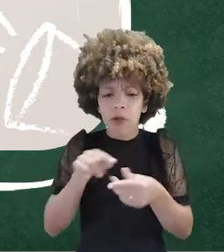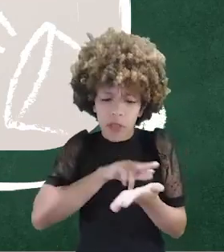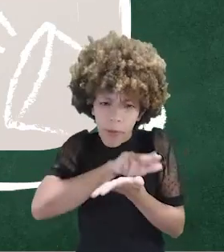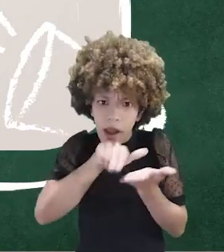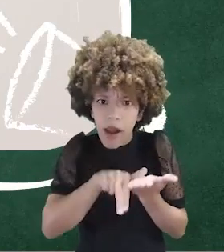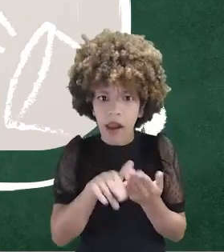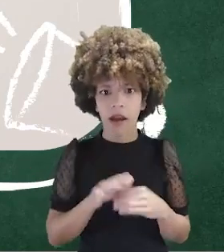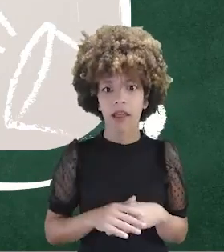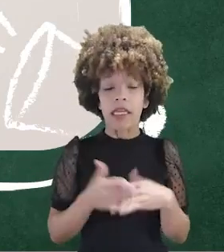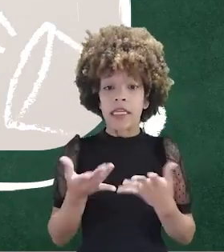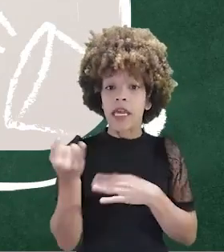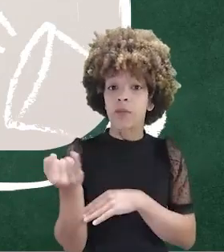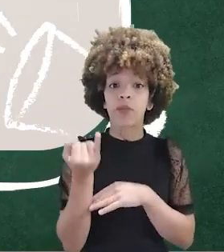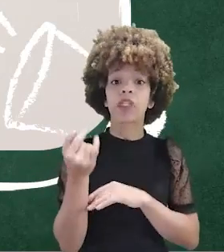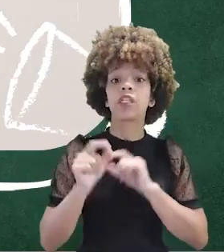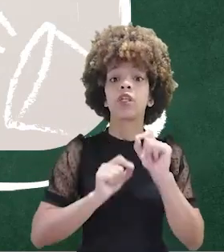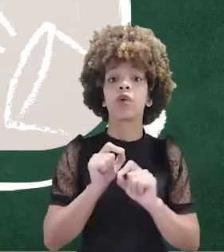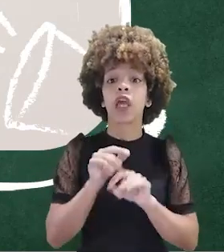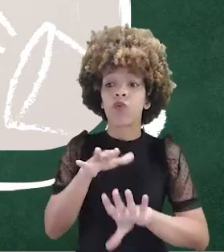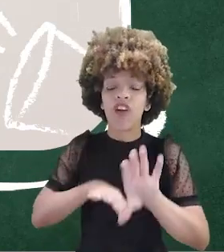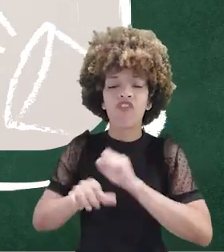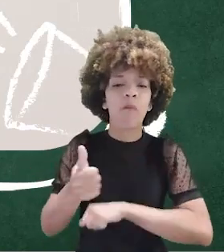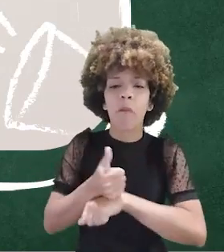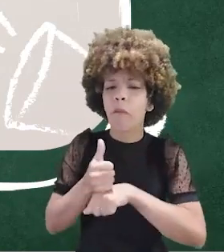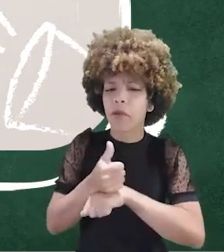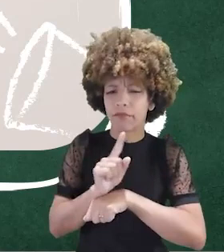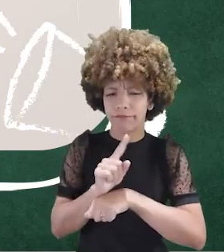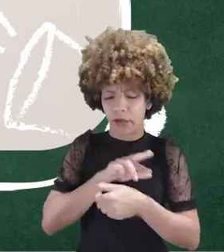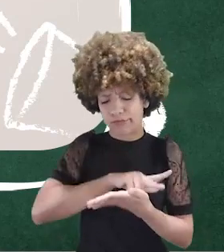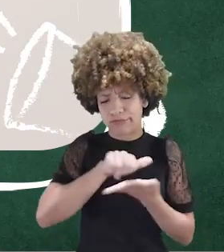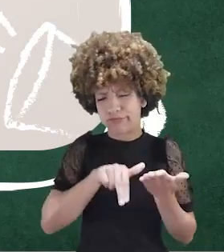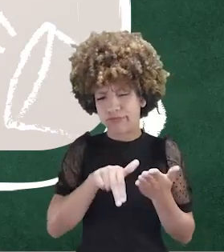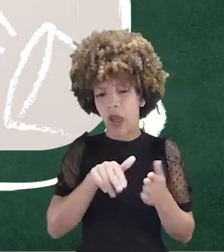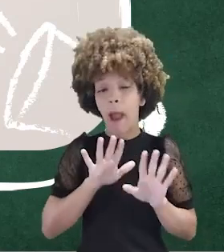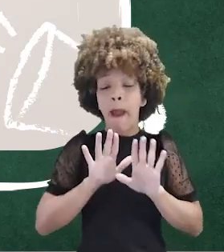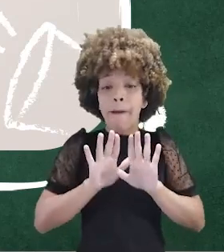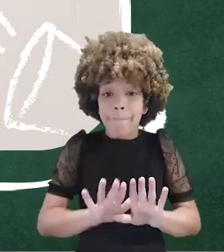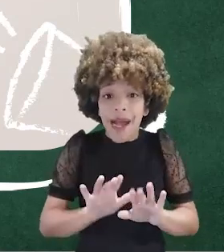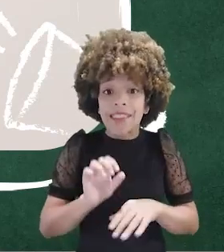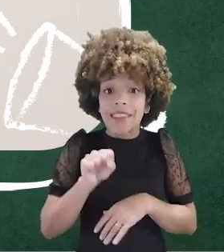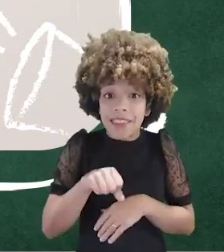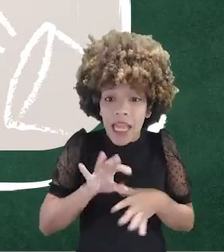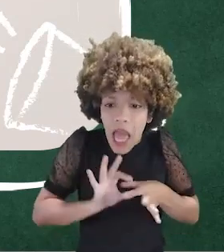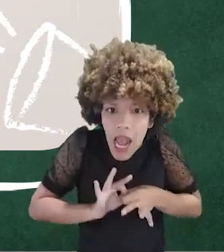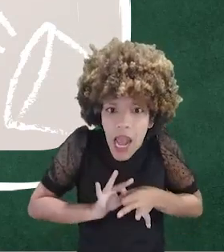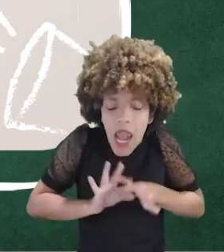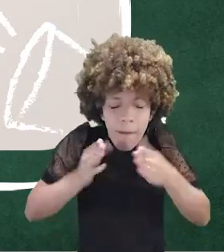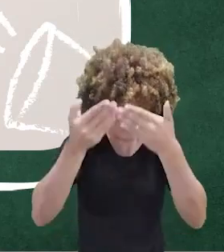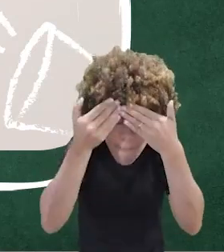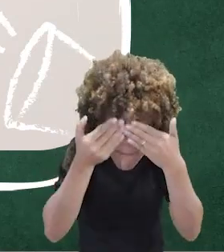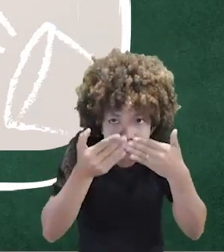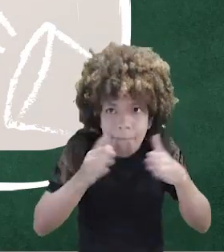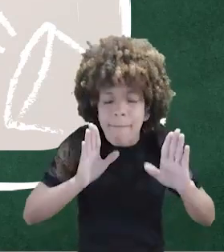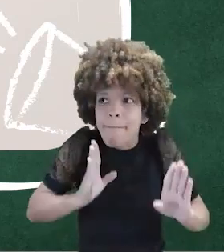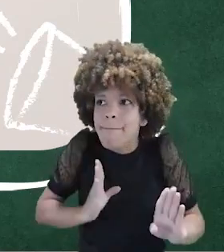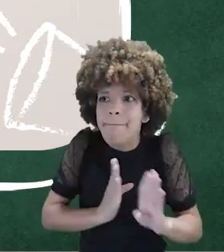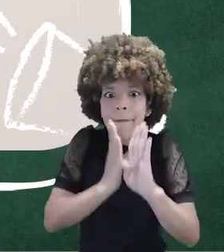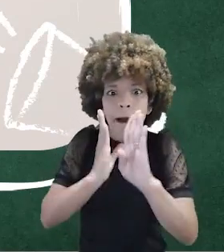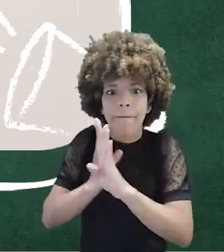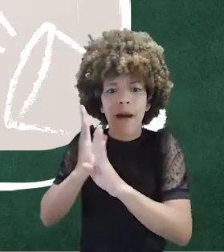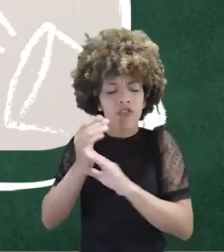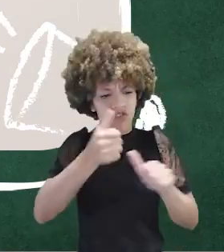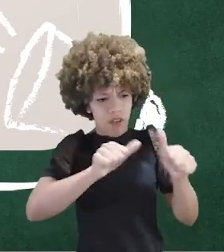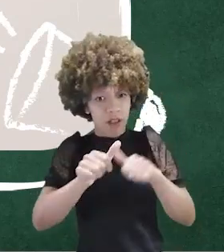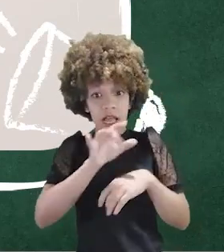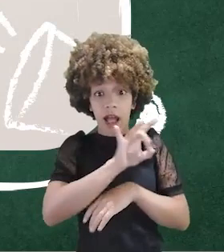E a intenção não é formar profissionais nessas áreas, e sim libertar a criatividade e o